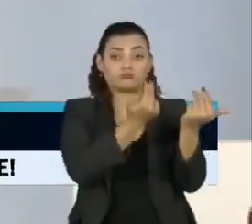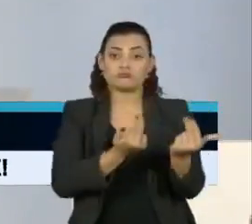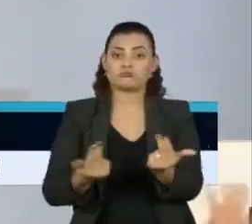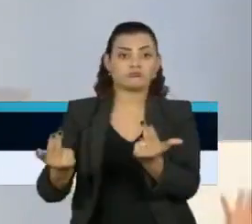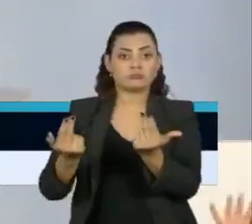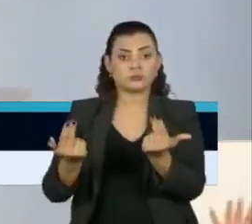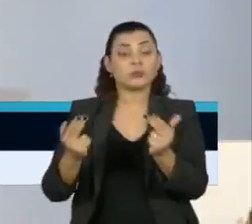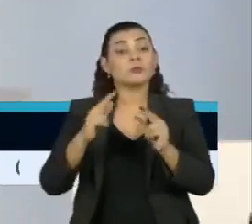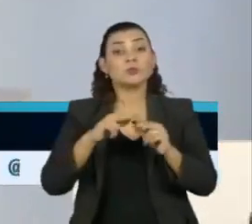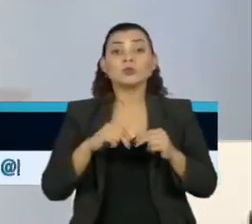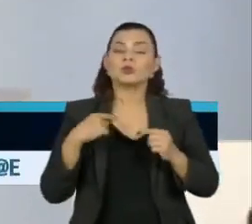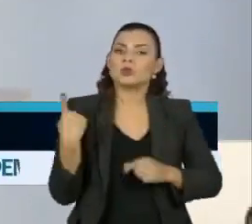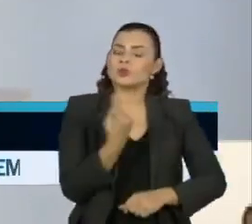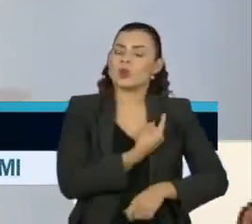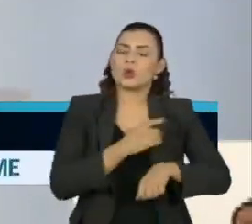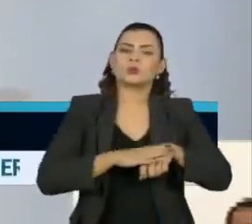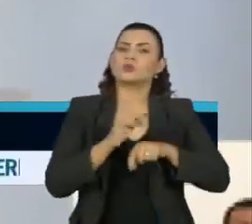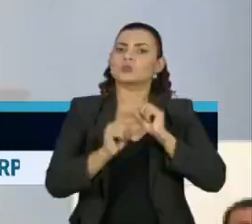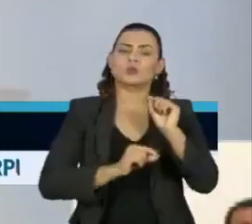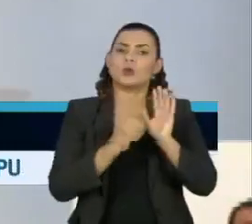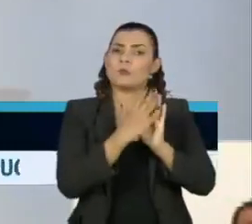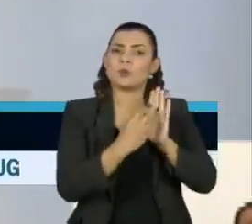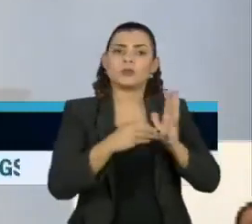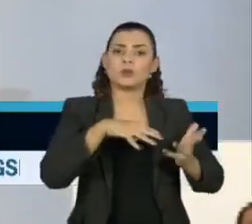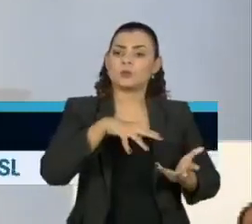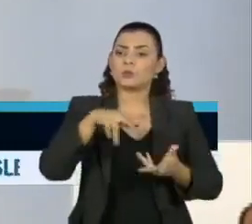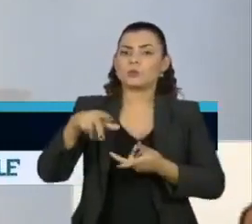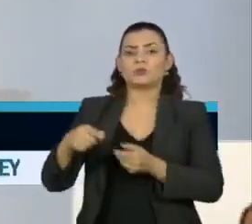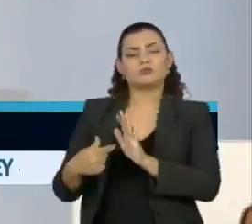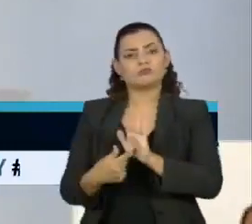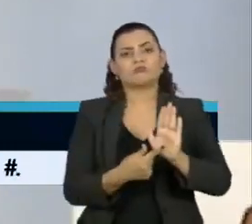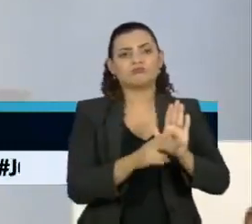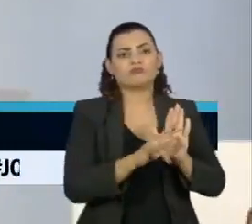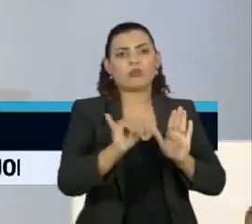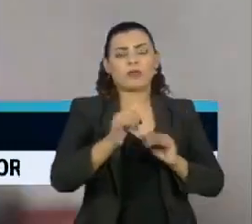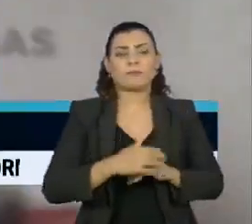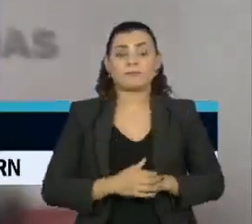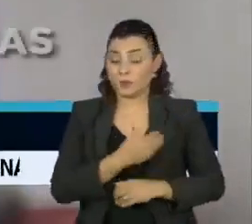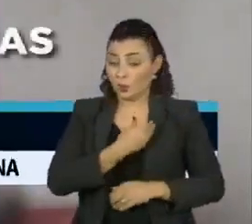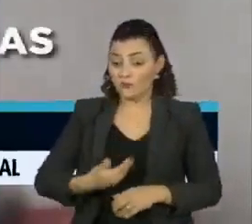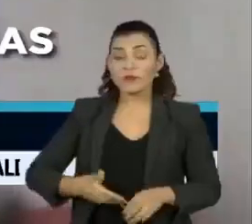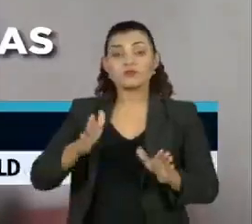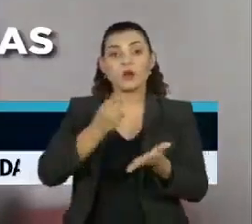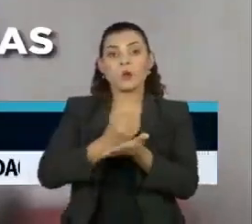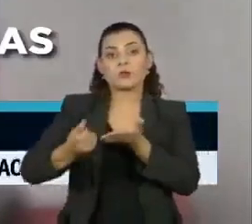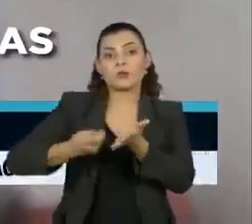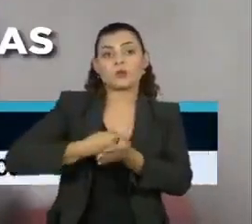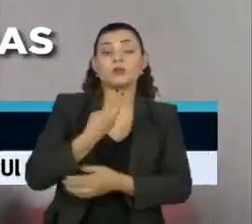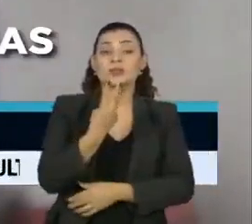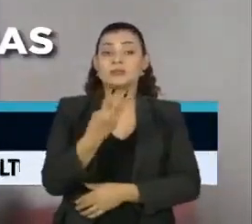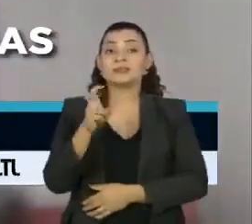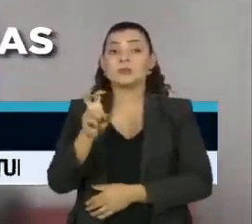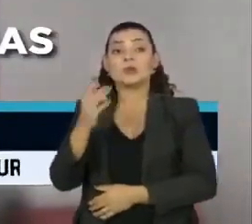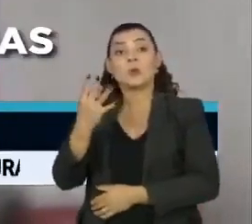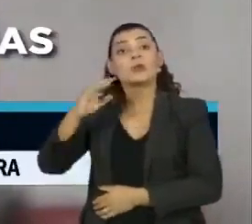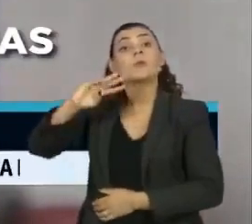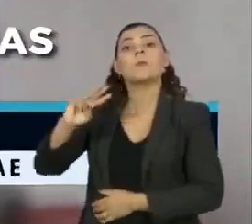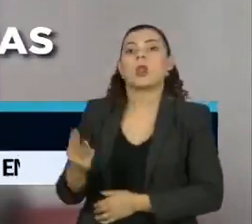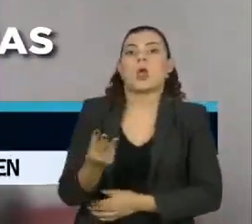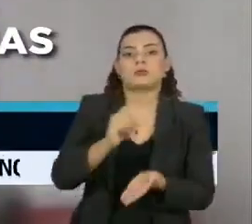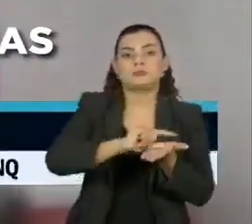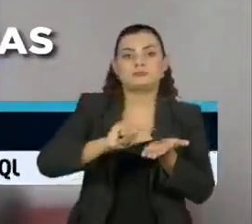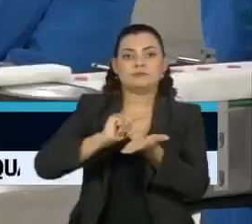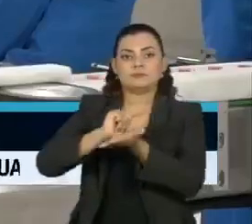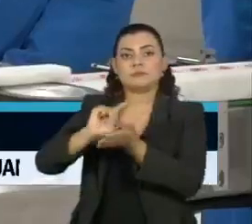E nós vamos fazer como exemplo para o mundo. Pazuello voltou a falar que o governo já contratou 354 milhões de